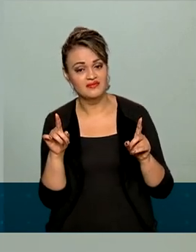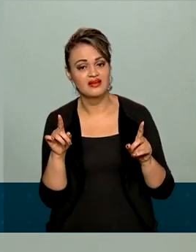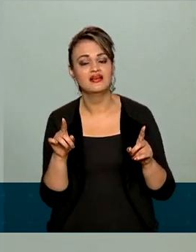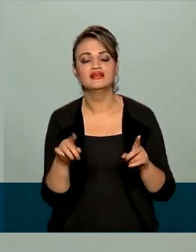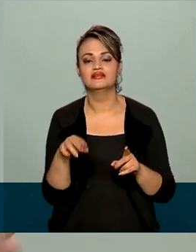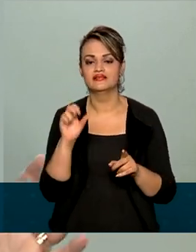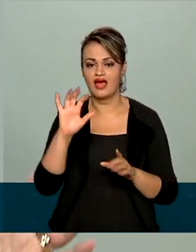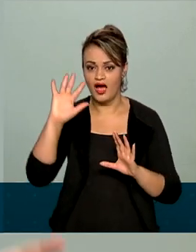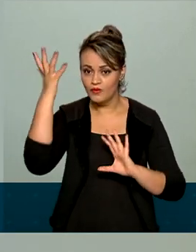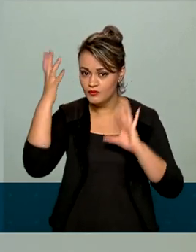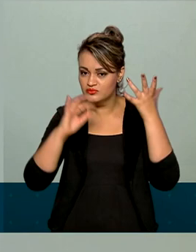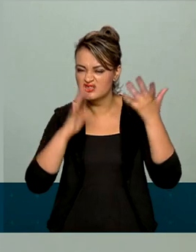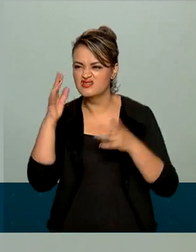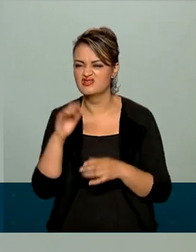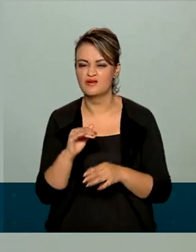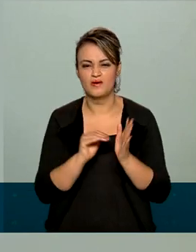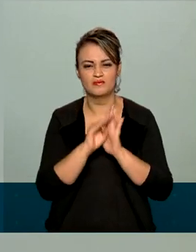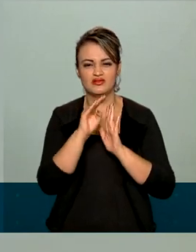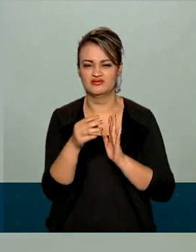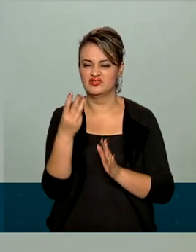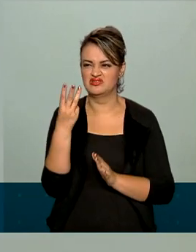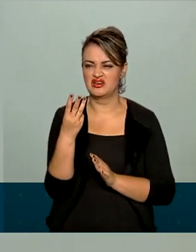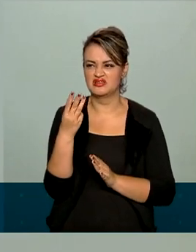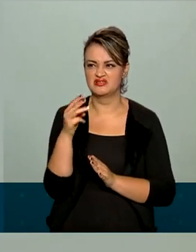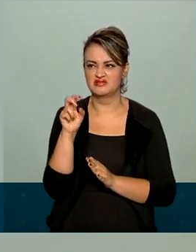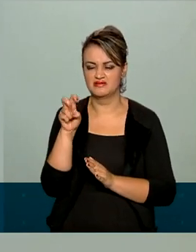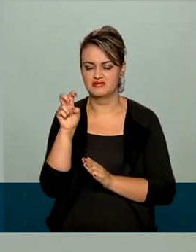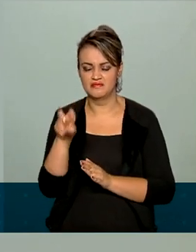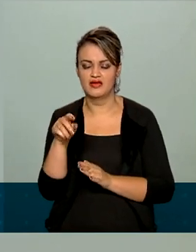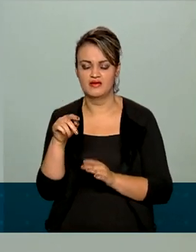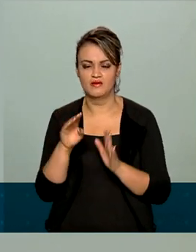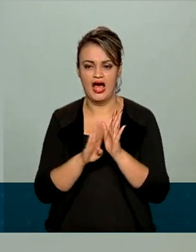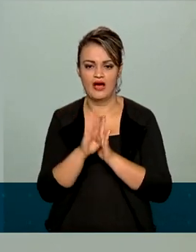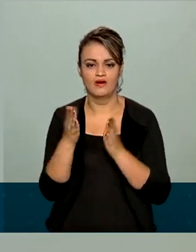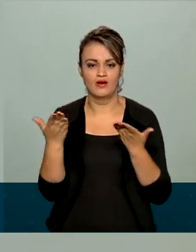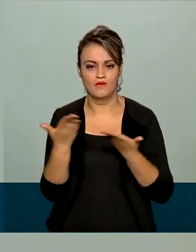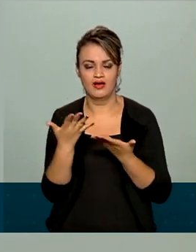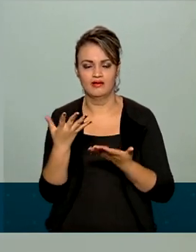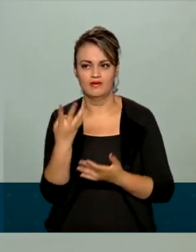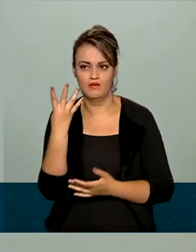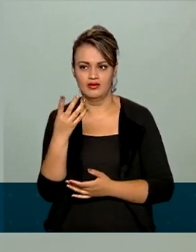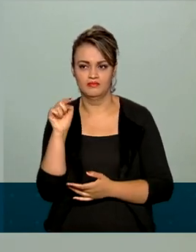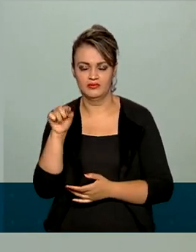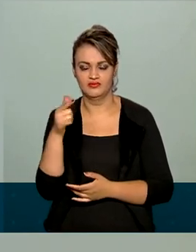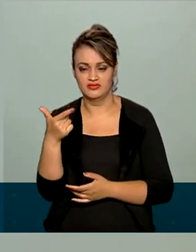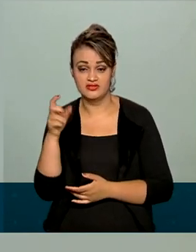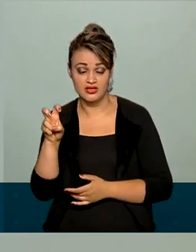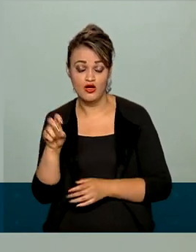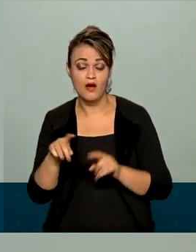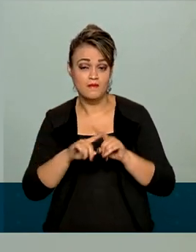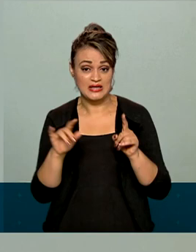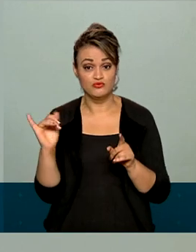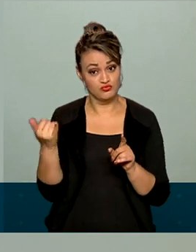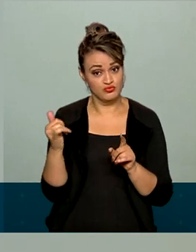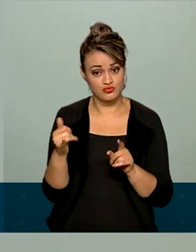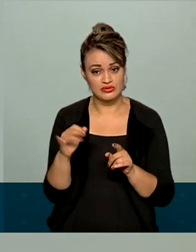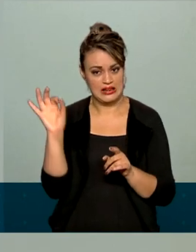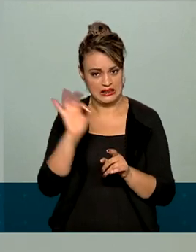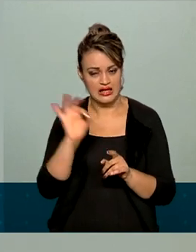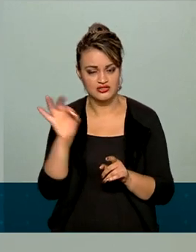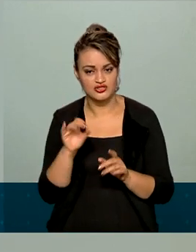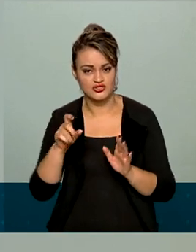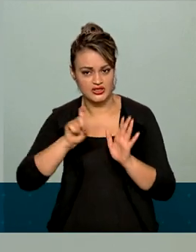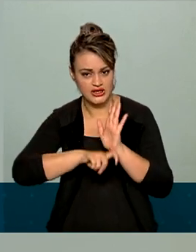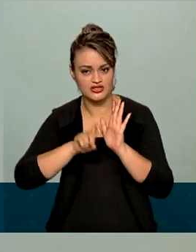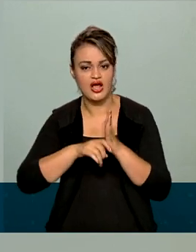mesmo com esse aumento de 3,5% para 4,25%, a taxa de juros no Brasil, nesse momento, ainda